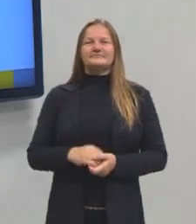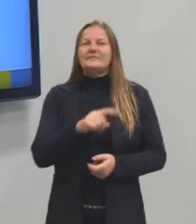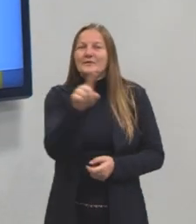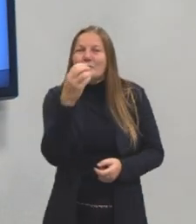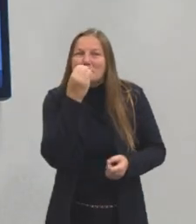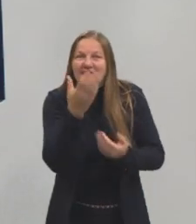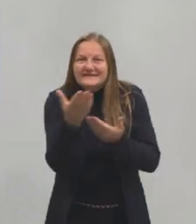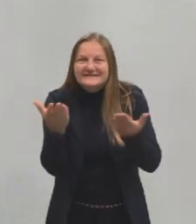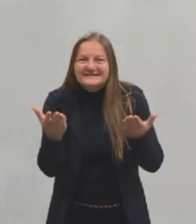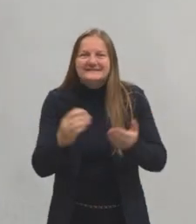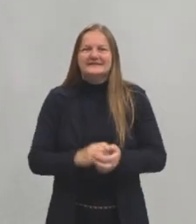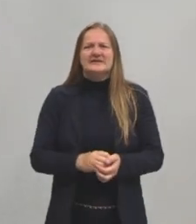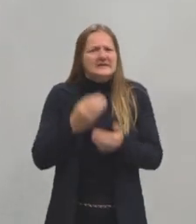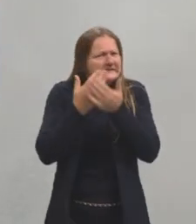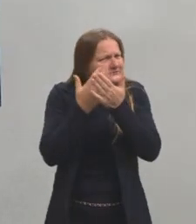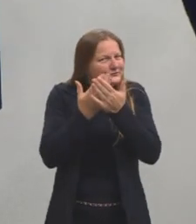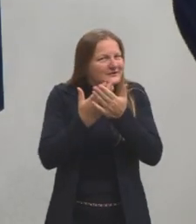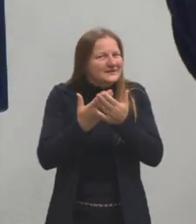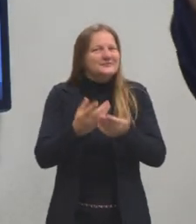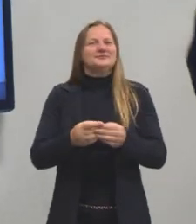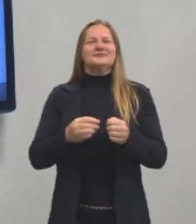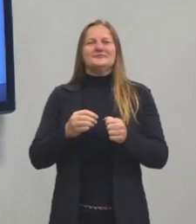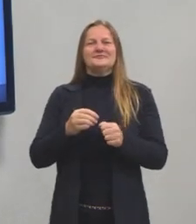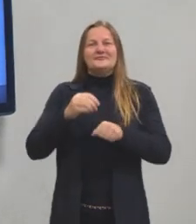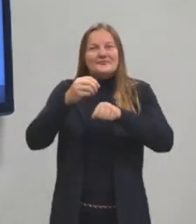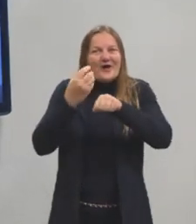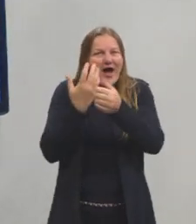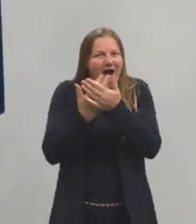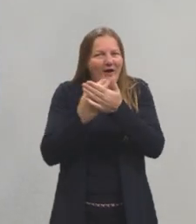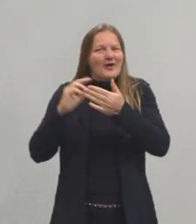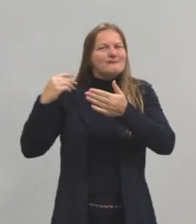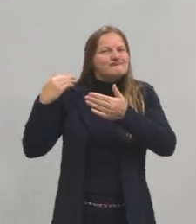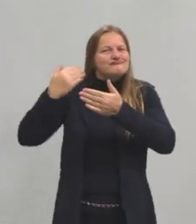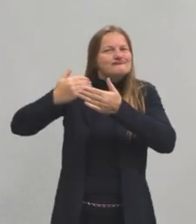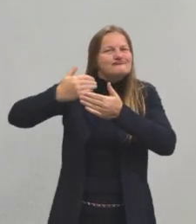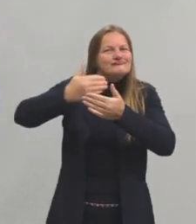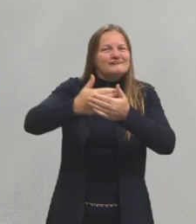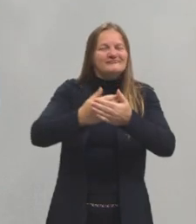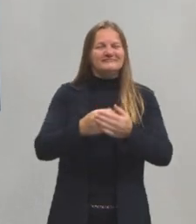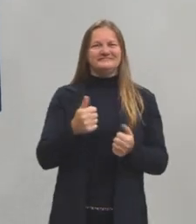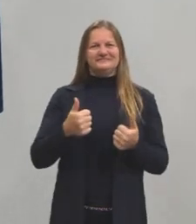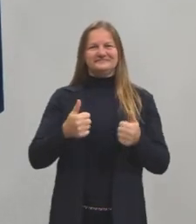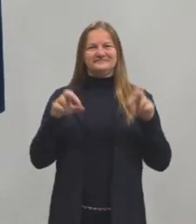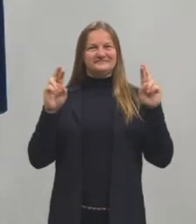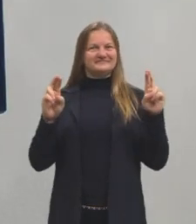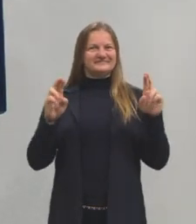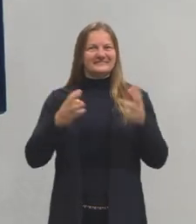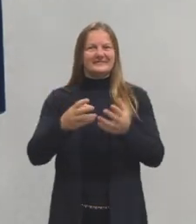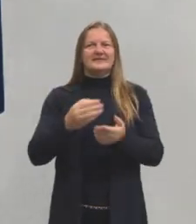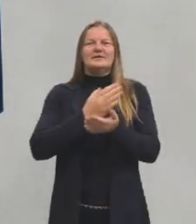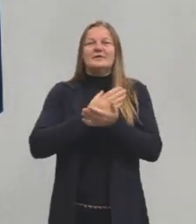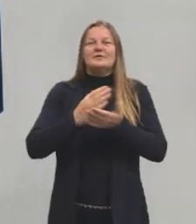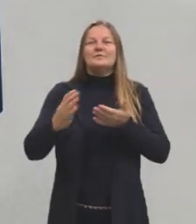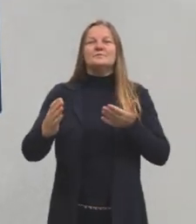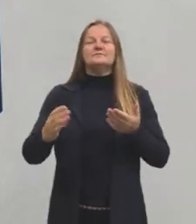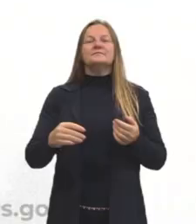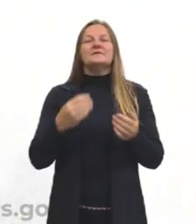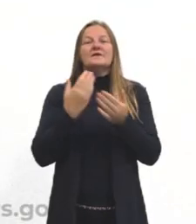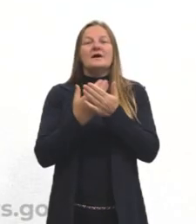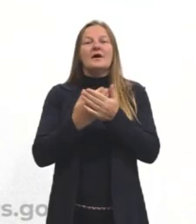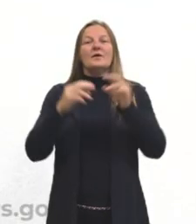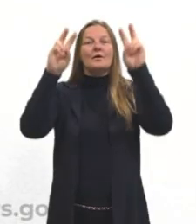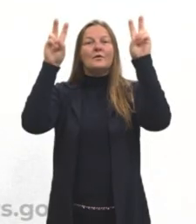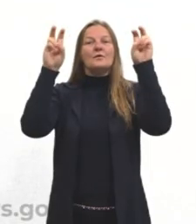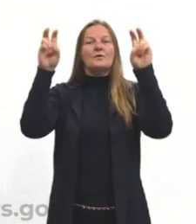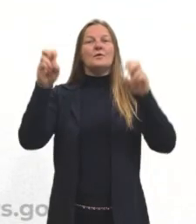com vocês? Estão todos estudando, seguindo a sequência das aulas? Espero que sim. Então, vamos começar hoje. A nossa aula é